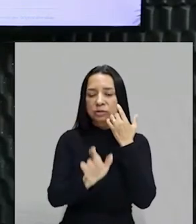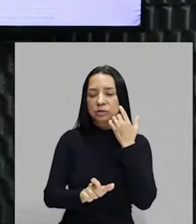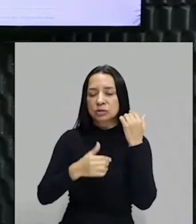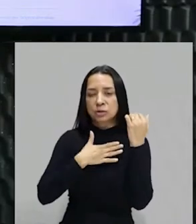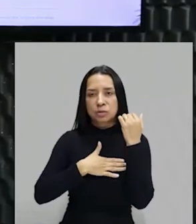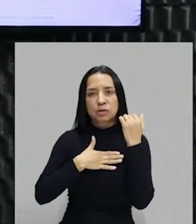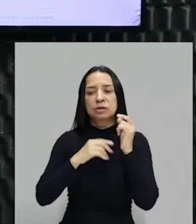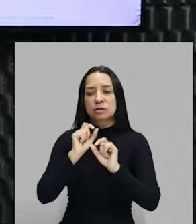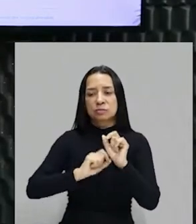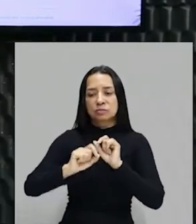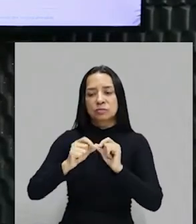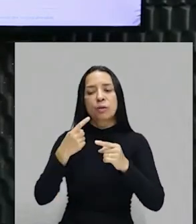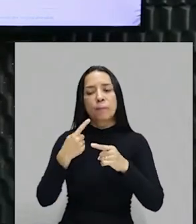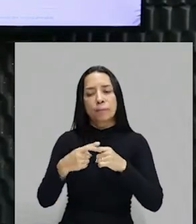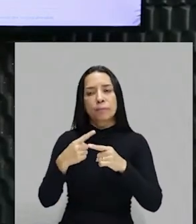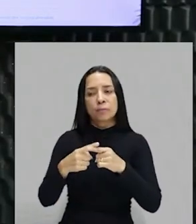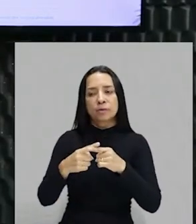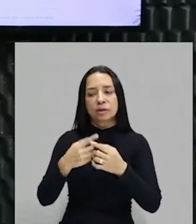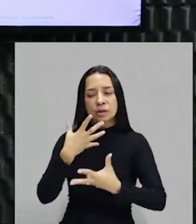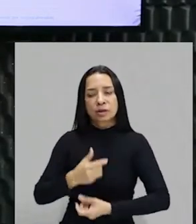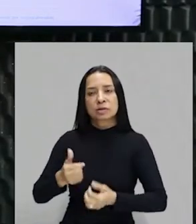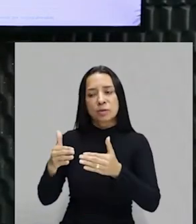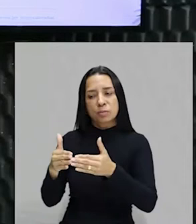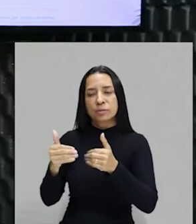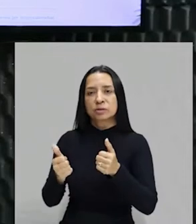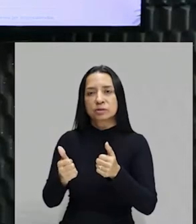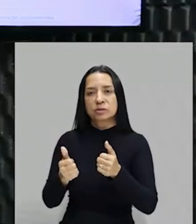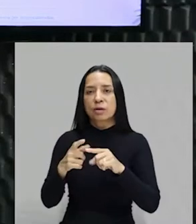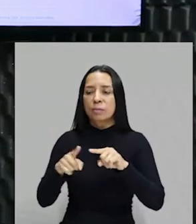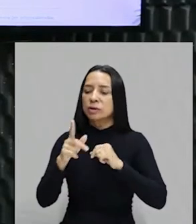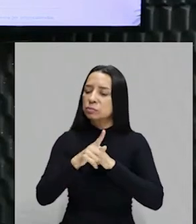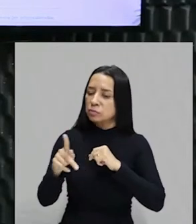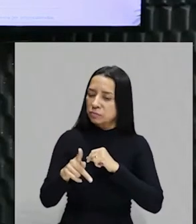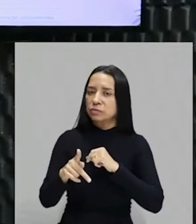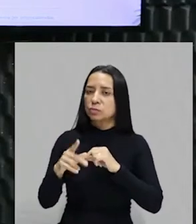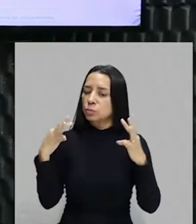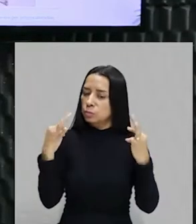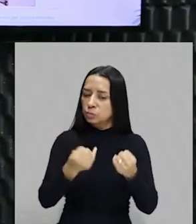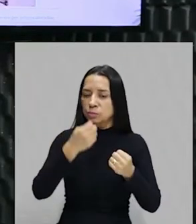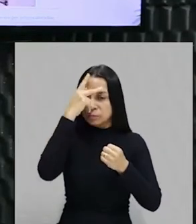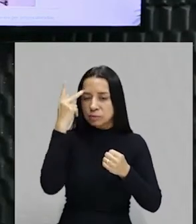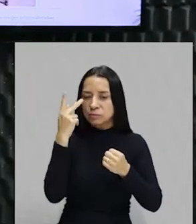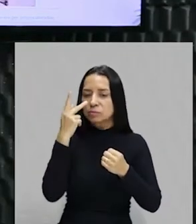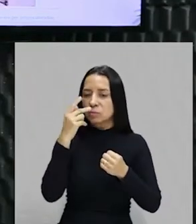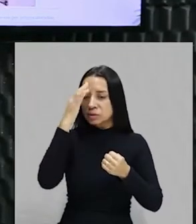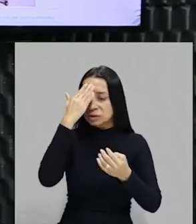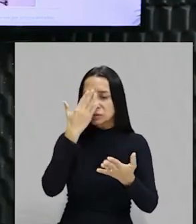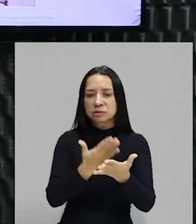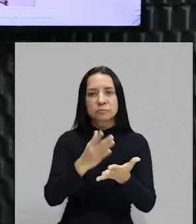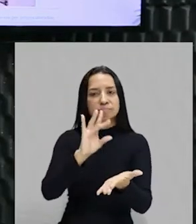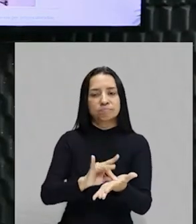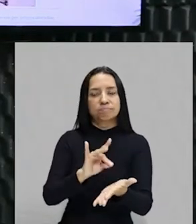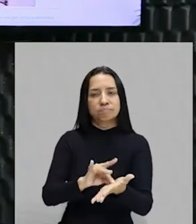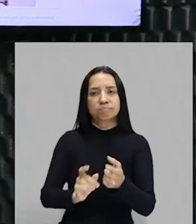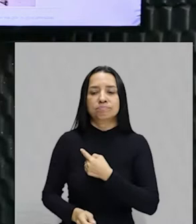porque ele recebeu uma encomenda de Dom Pedro II. Mas, professor, todo mundo achava daquele jeito. Pois é, né, gente? Vamos lá,